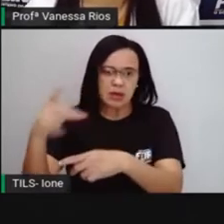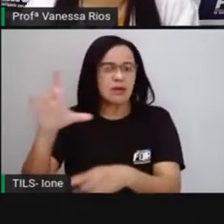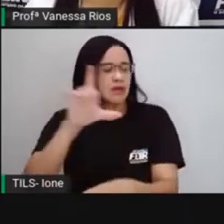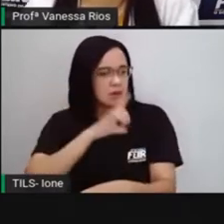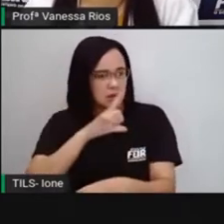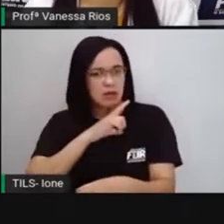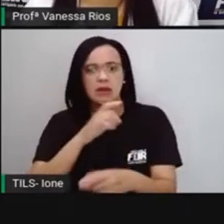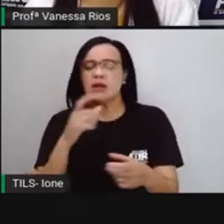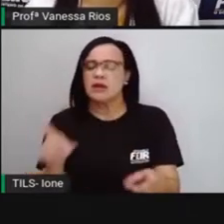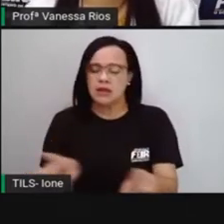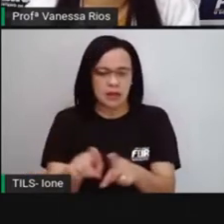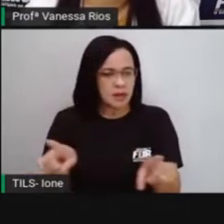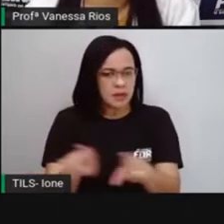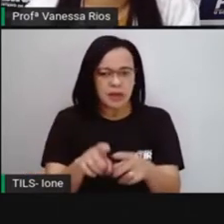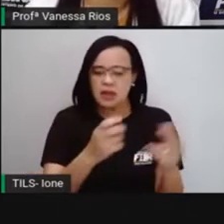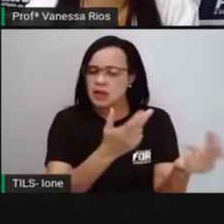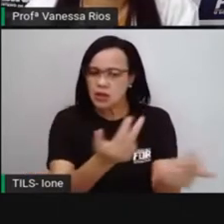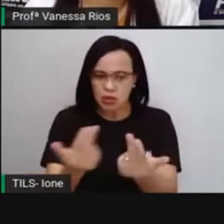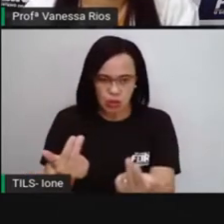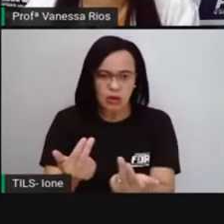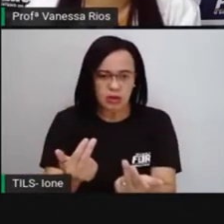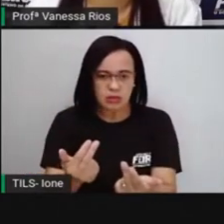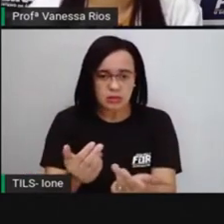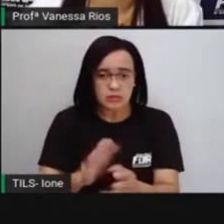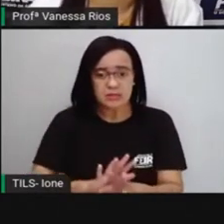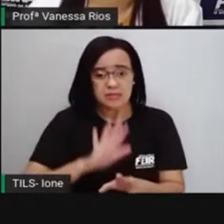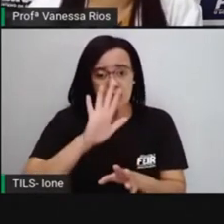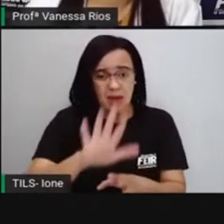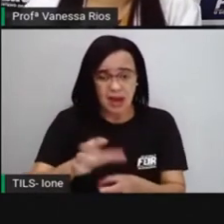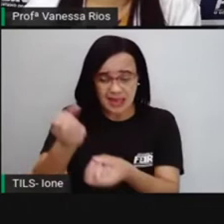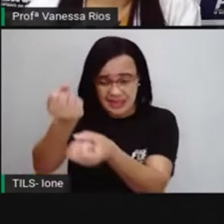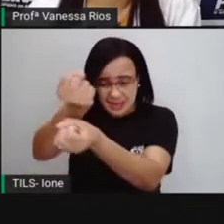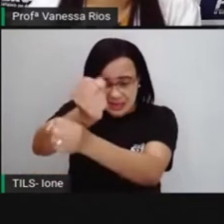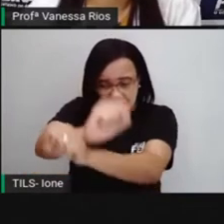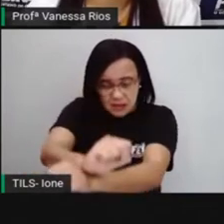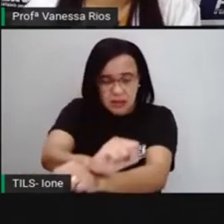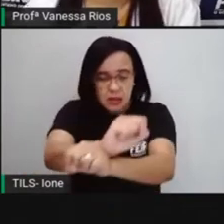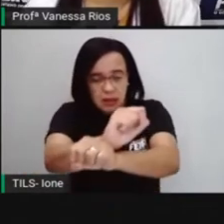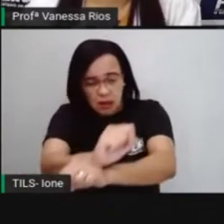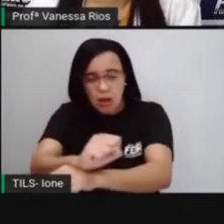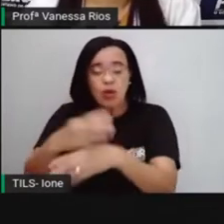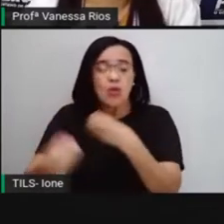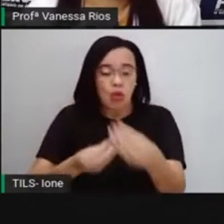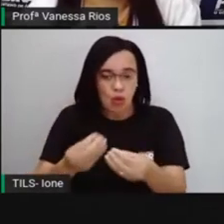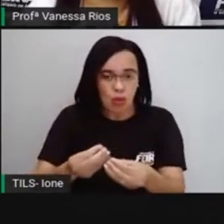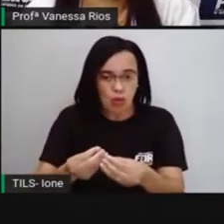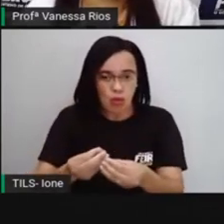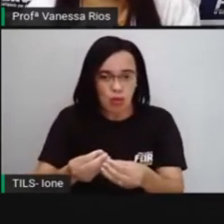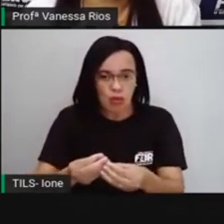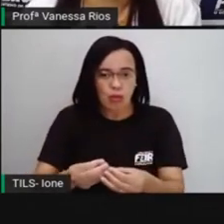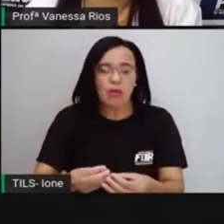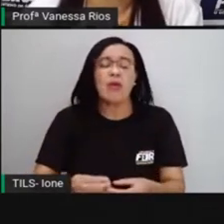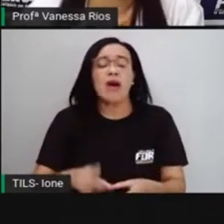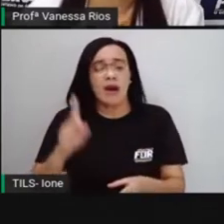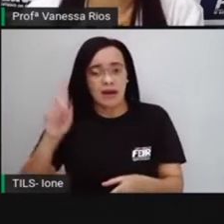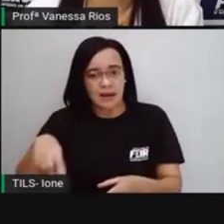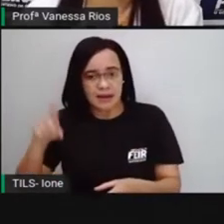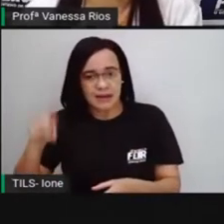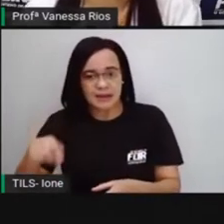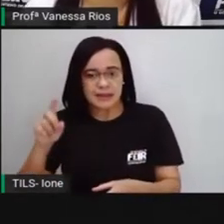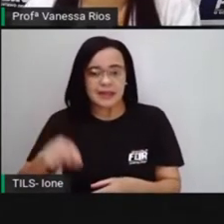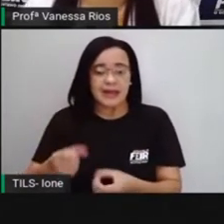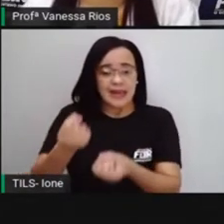para dividir aí classes sociais. Existiam até aí escravos dos escravos, né? Tudo era